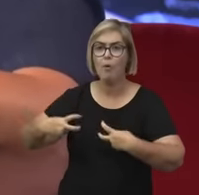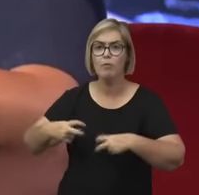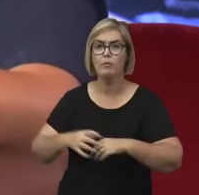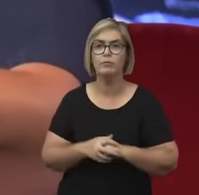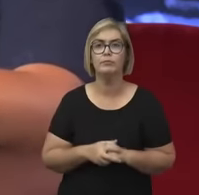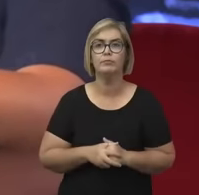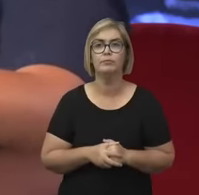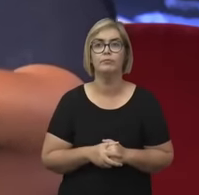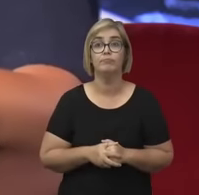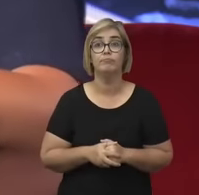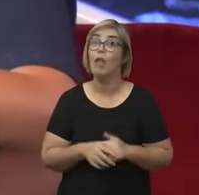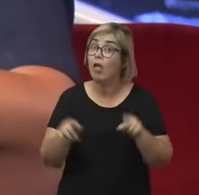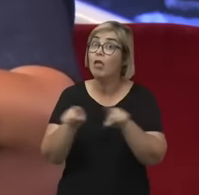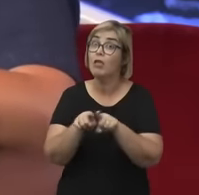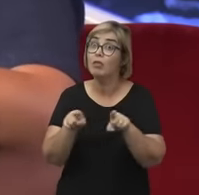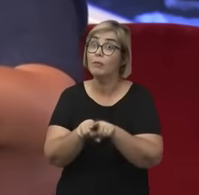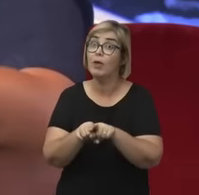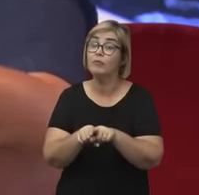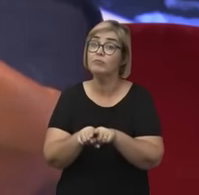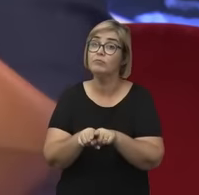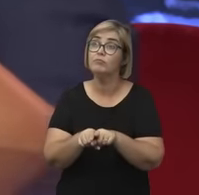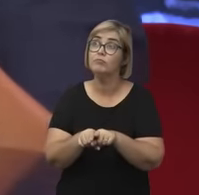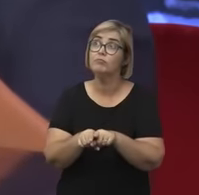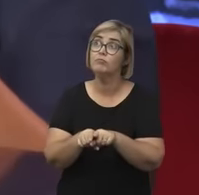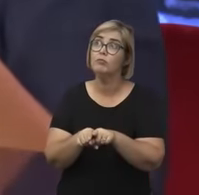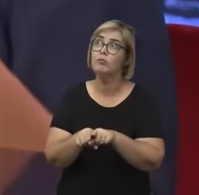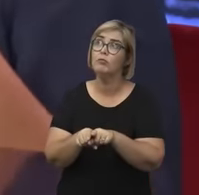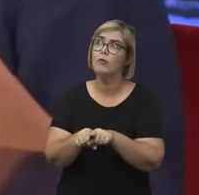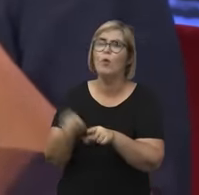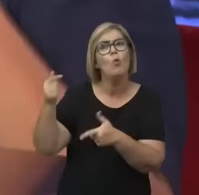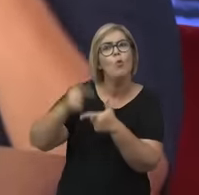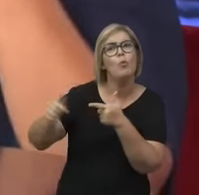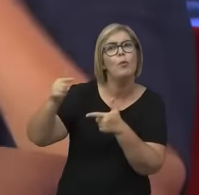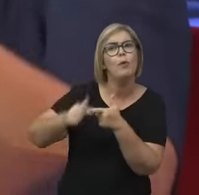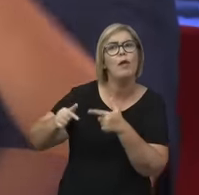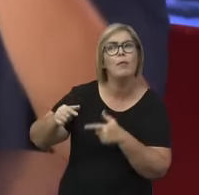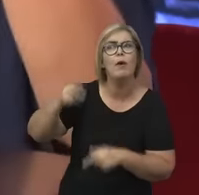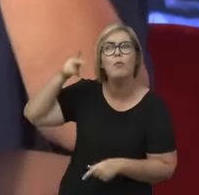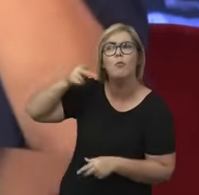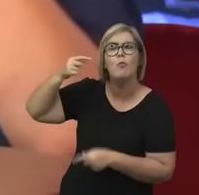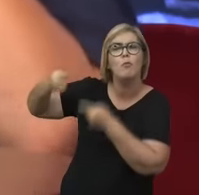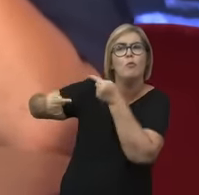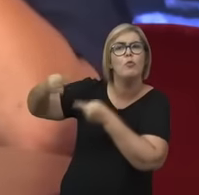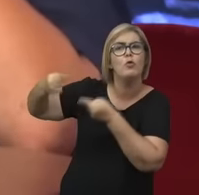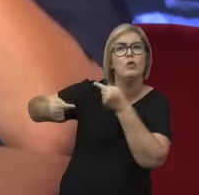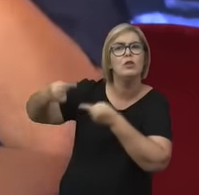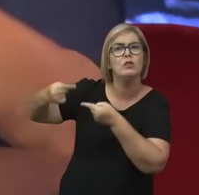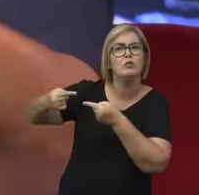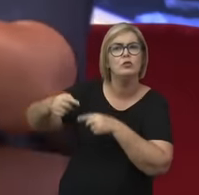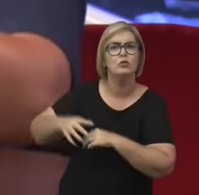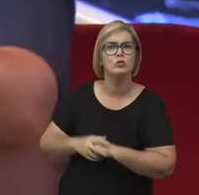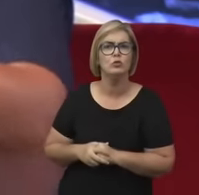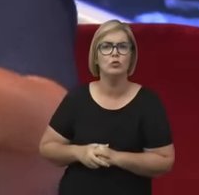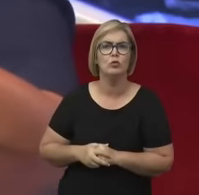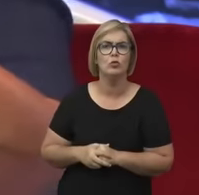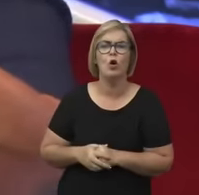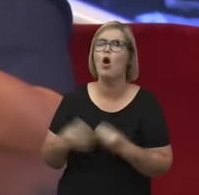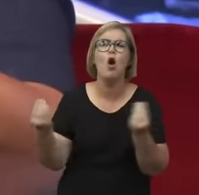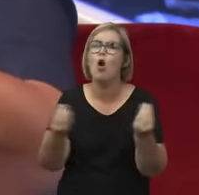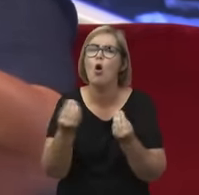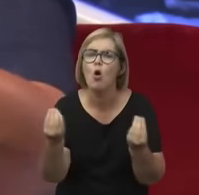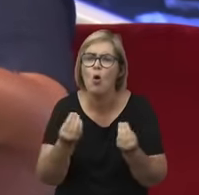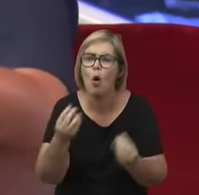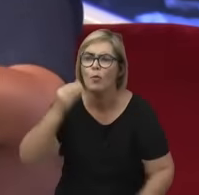E também é uma questão política, porque a pergunta é assim, quais são as condições de possibilidade de